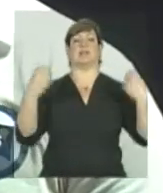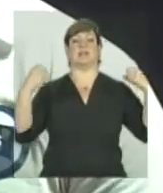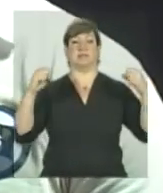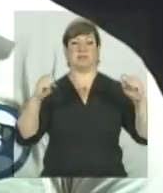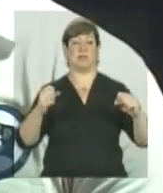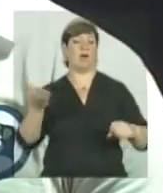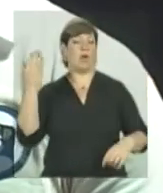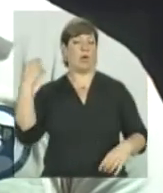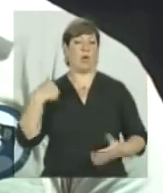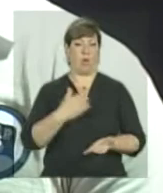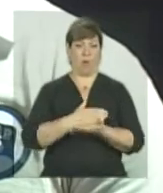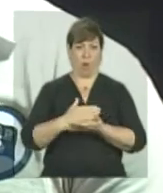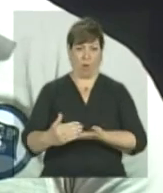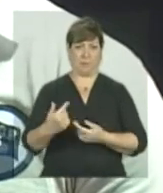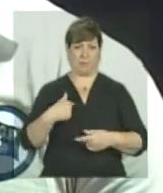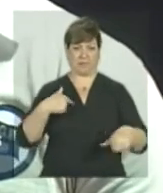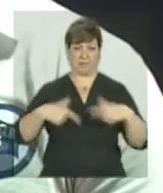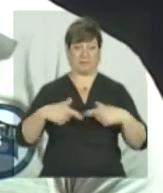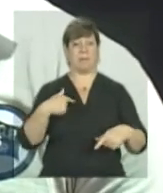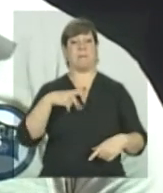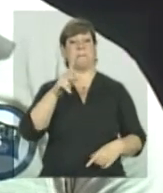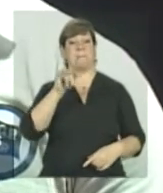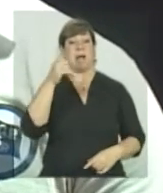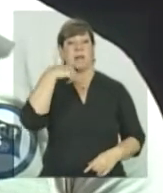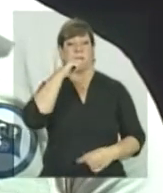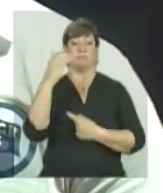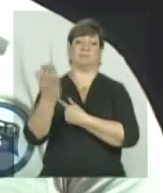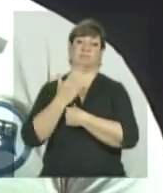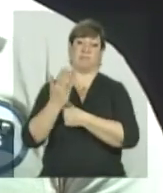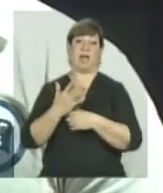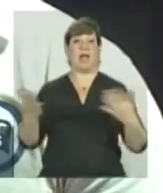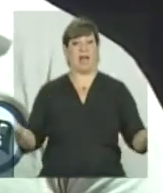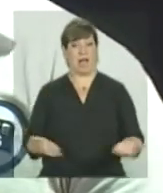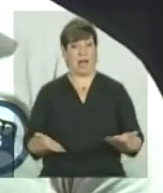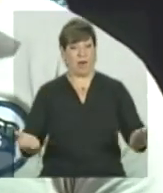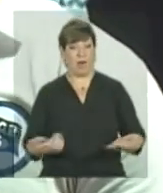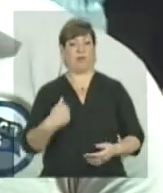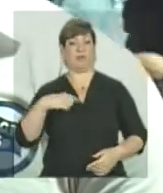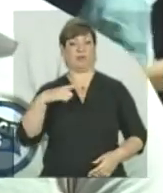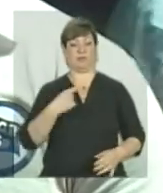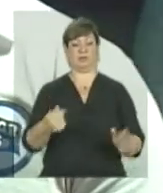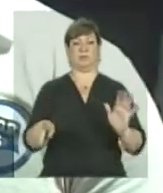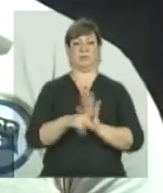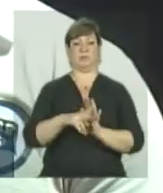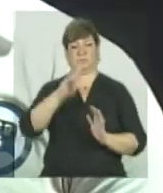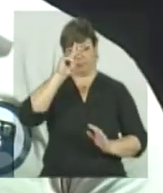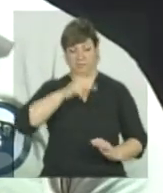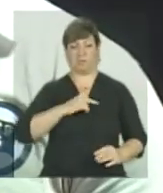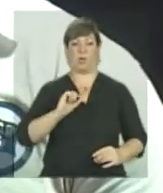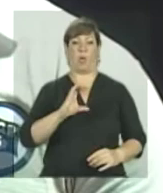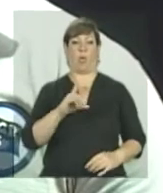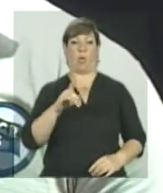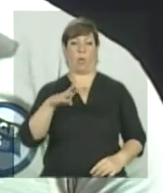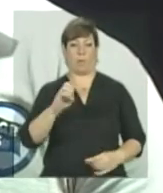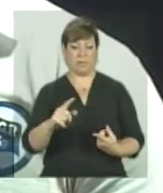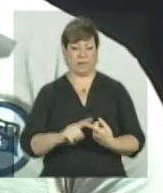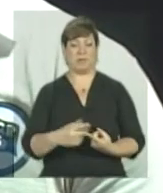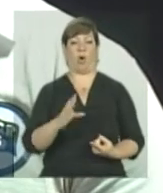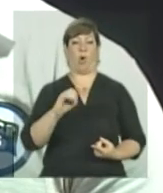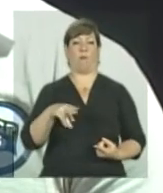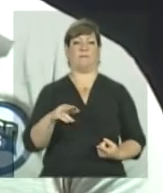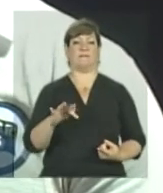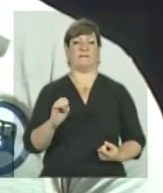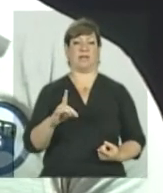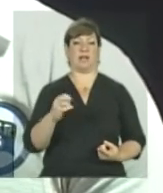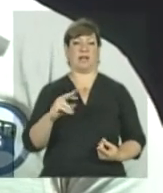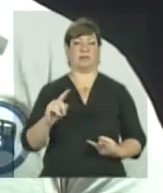Quando eu comecei minha carreira eu dependia do apoio dos meus pais. Hoje eu tenho o apoio do clube, da confederação e agora do